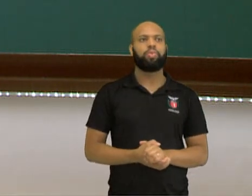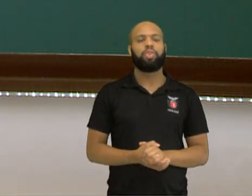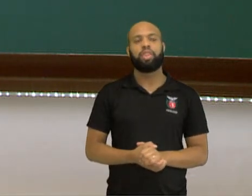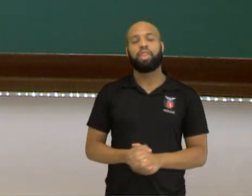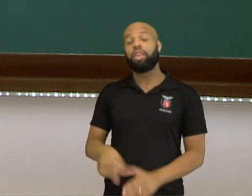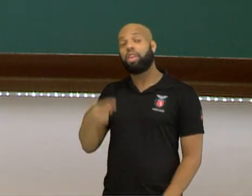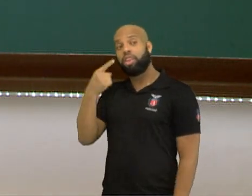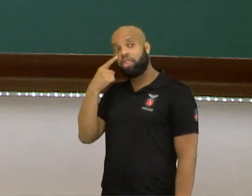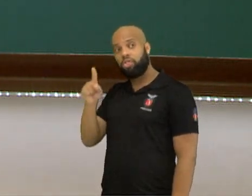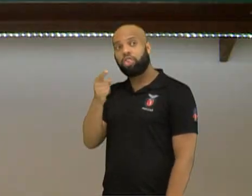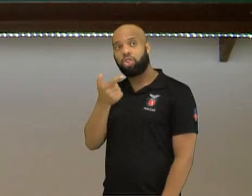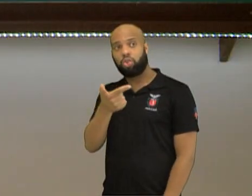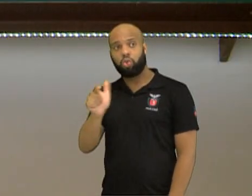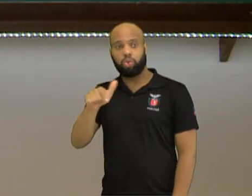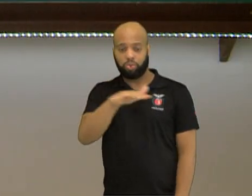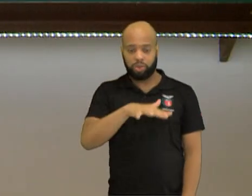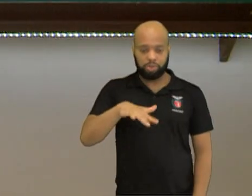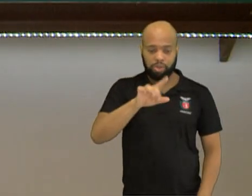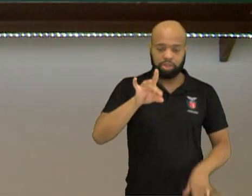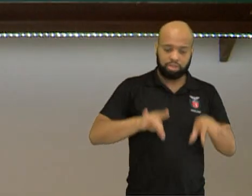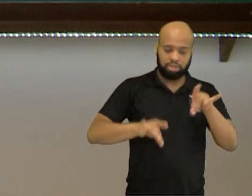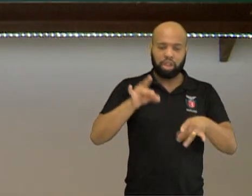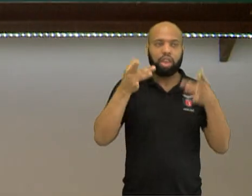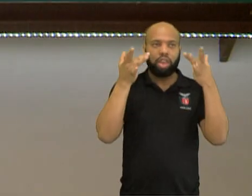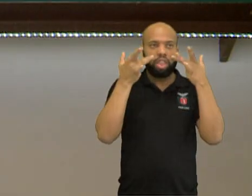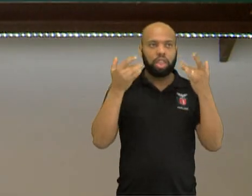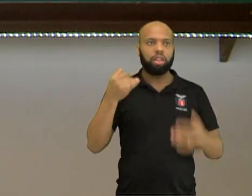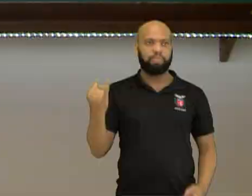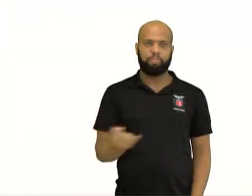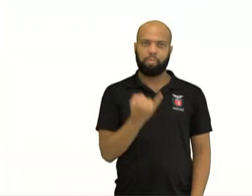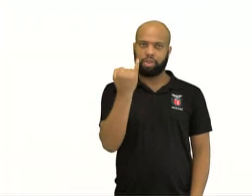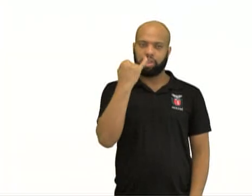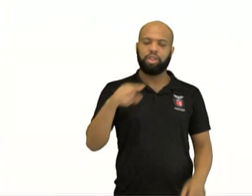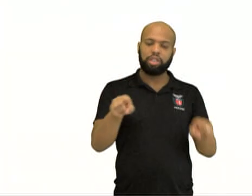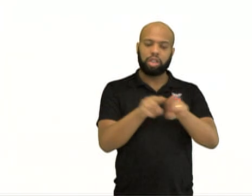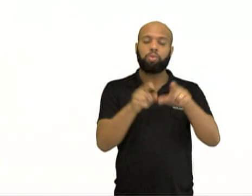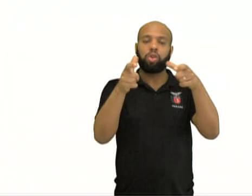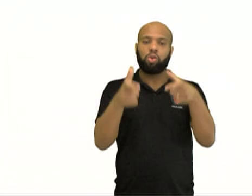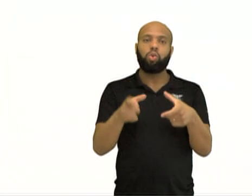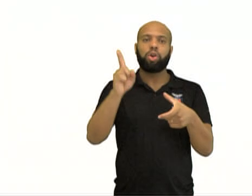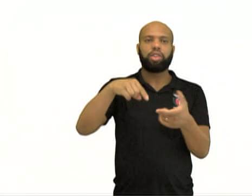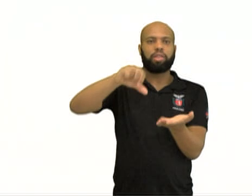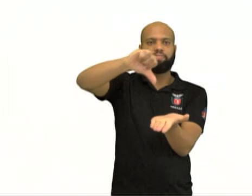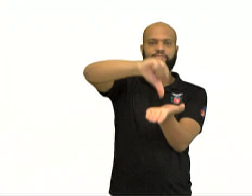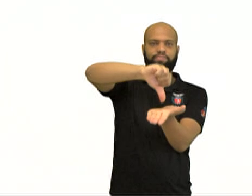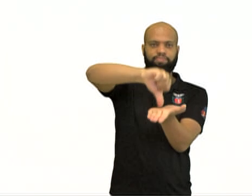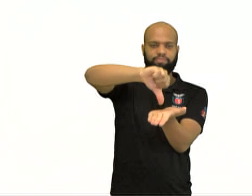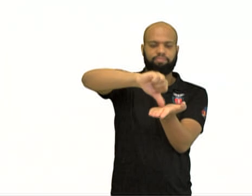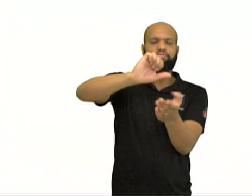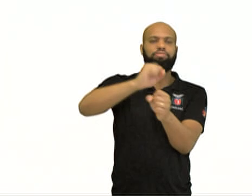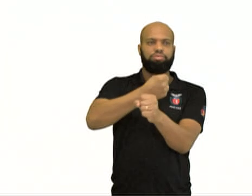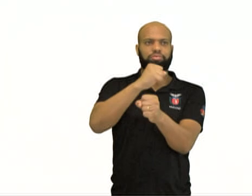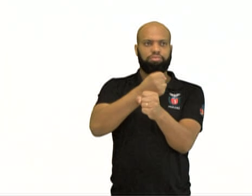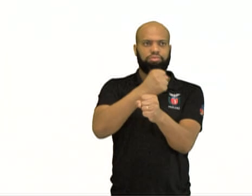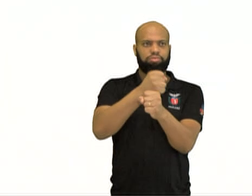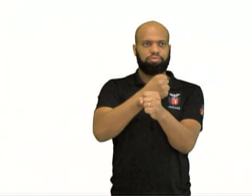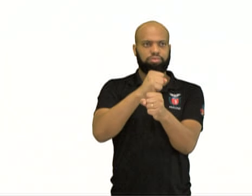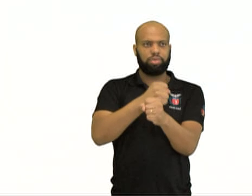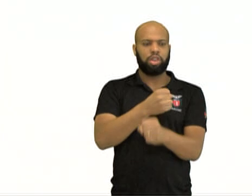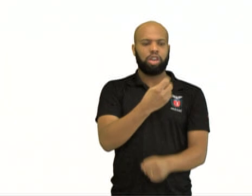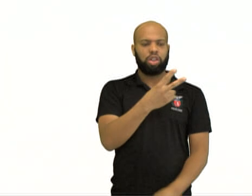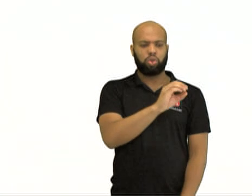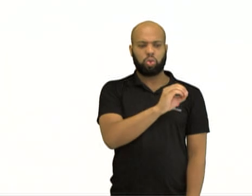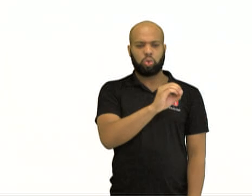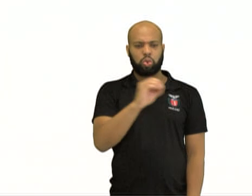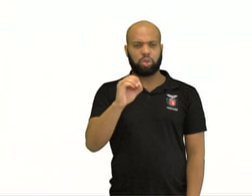Aqui, um espaço importante, né? É o teatro de Herodes, construído 200 anos,